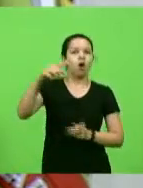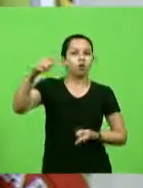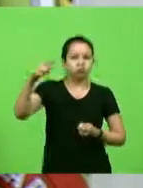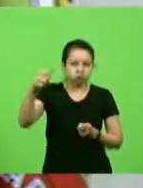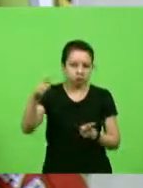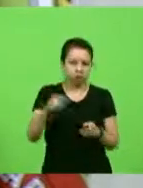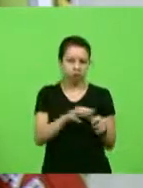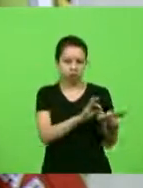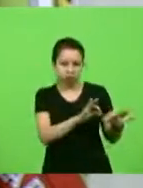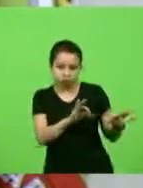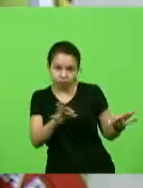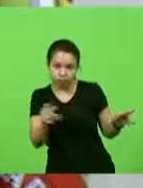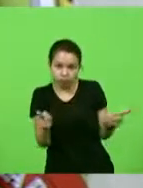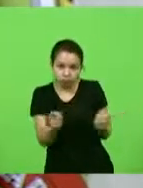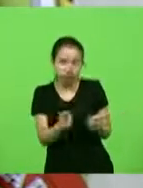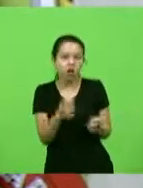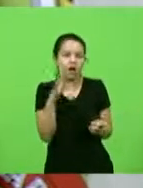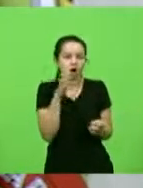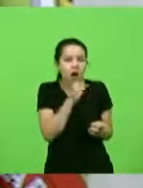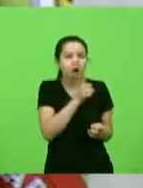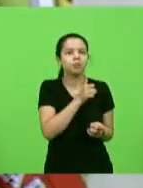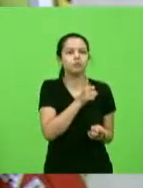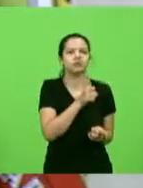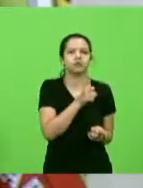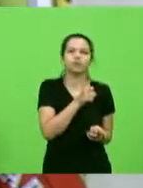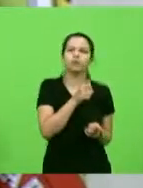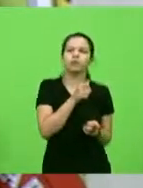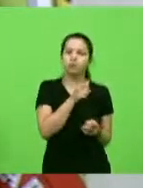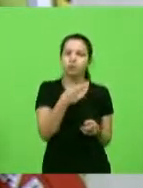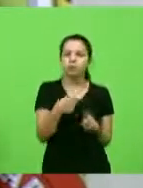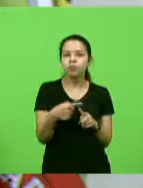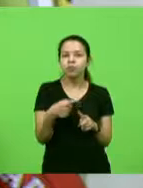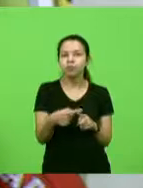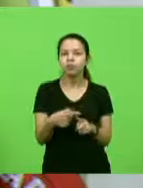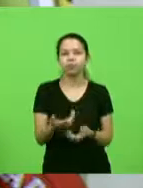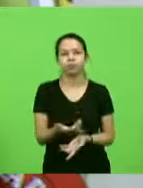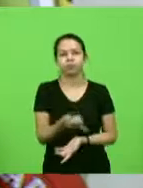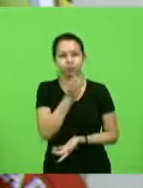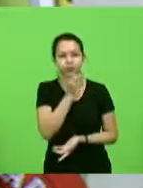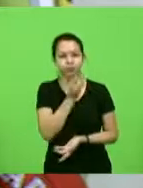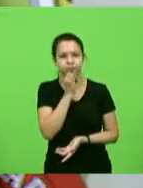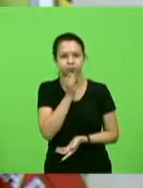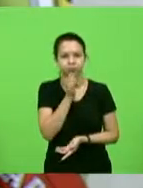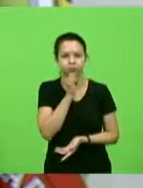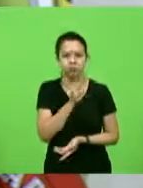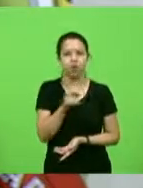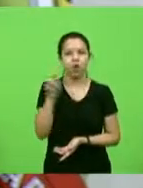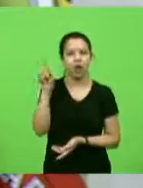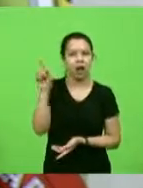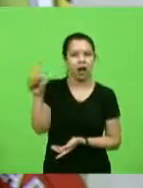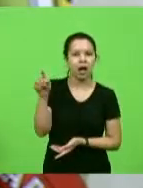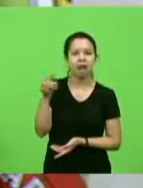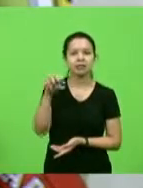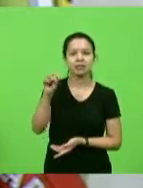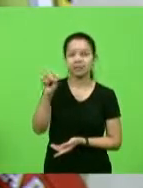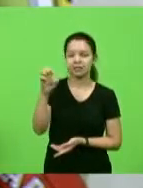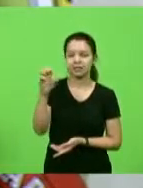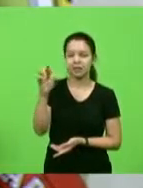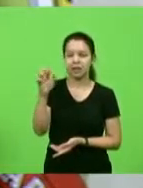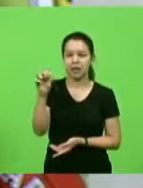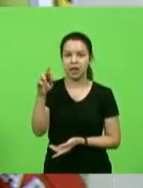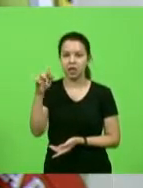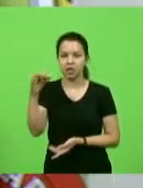É muito mais rápida, pois, por exemplo, que é a Serra do Rio do Rastro. E sua arquitetura